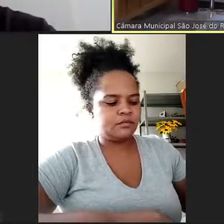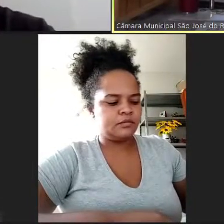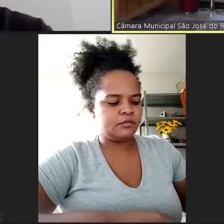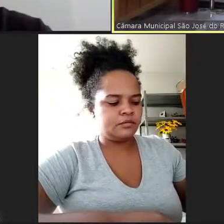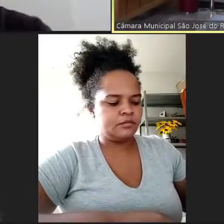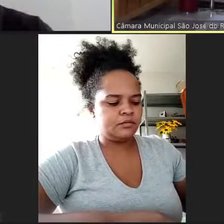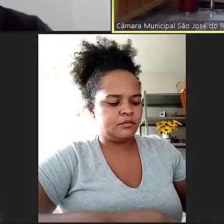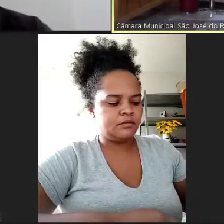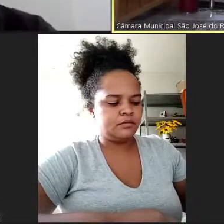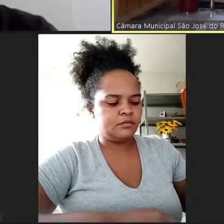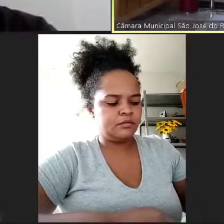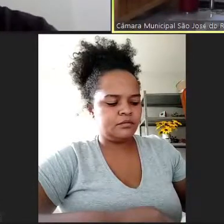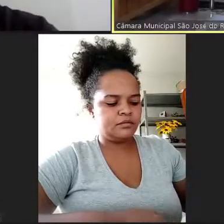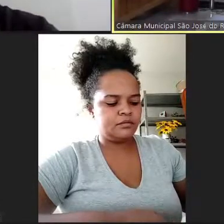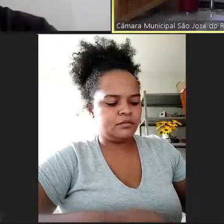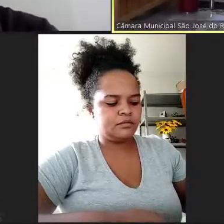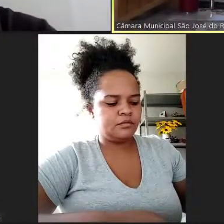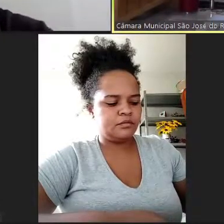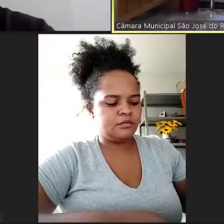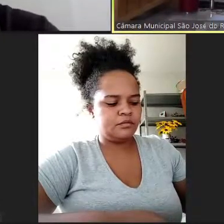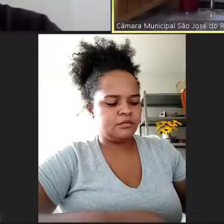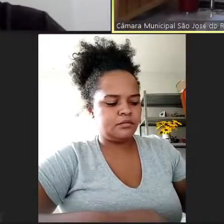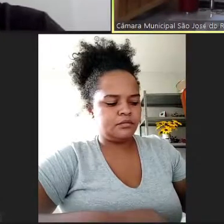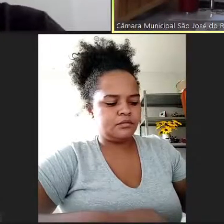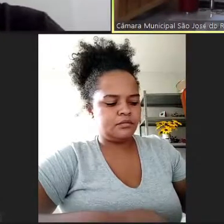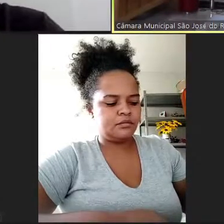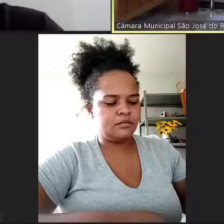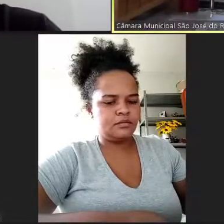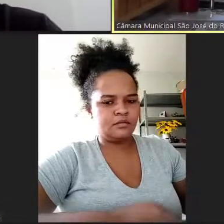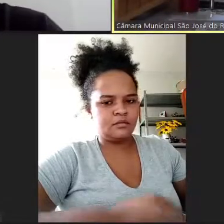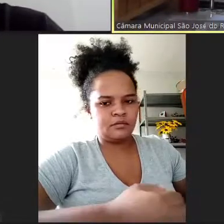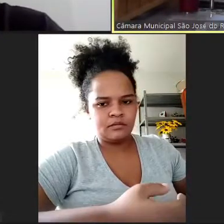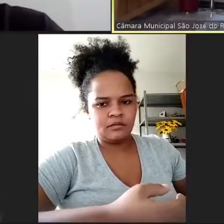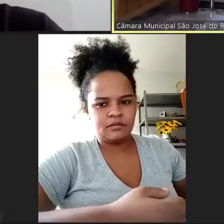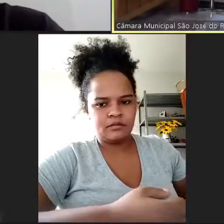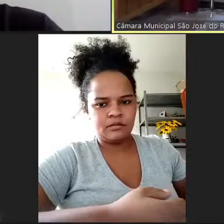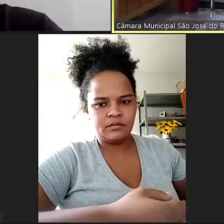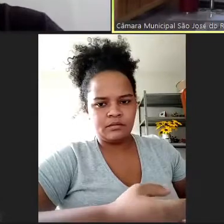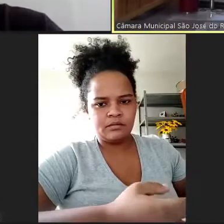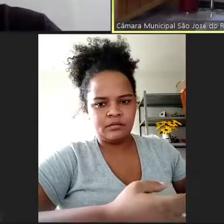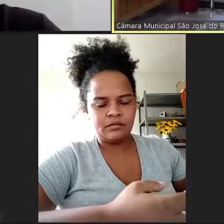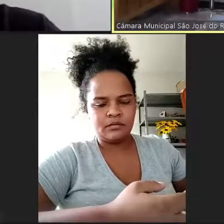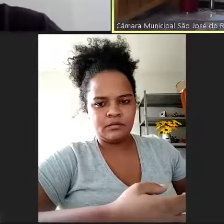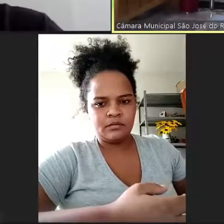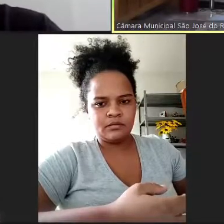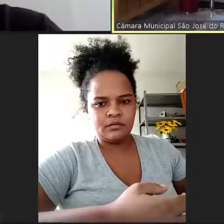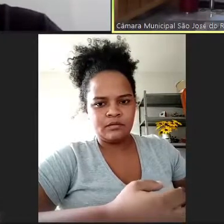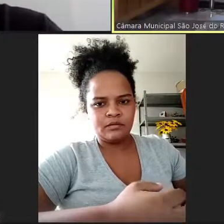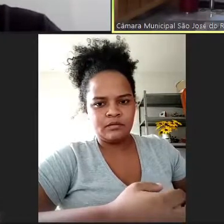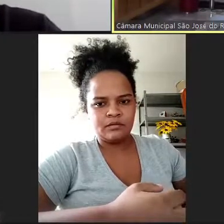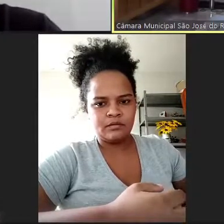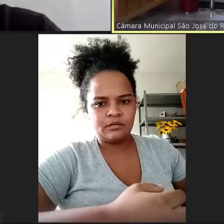tipo de diz que me disse, de desinformação, e as pessoas até, de uma certa forma, acabam se protegendo mais. É isso. Obrigado,